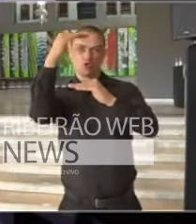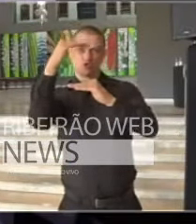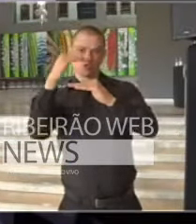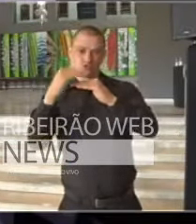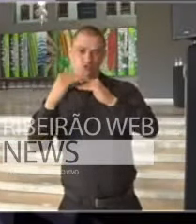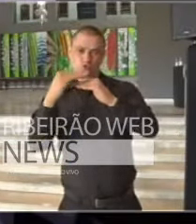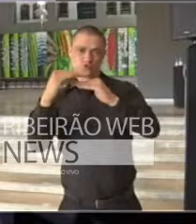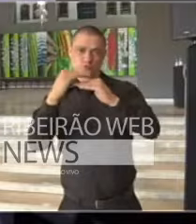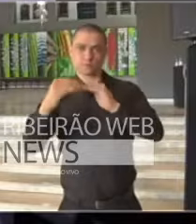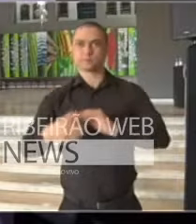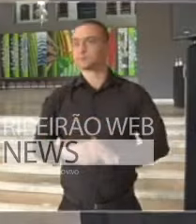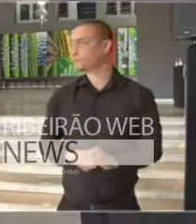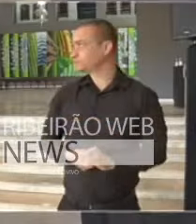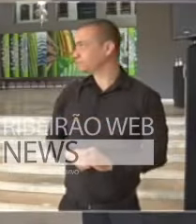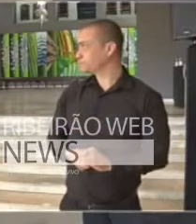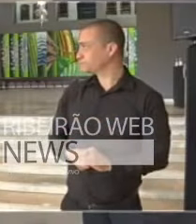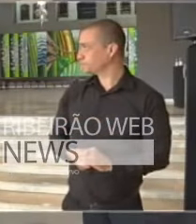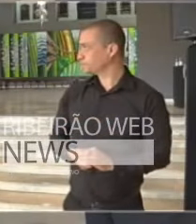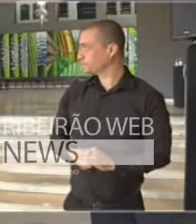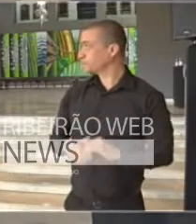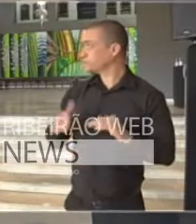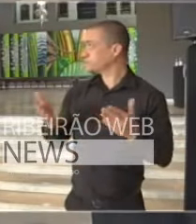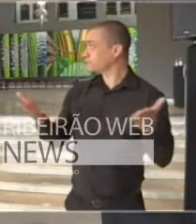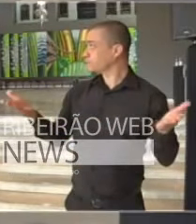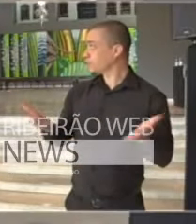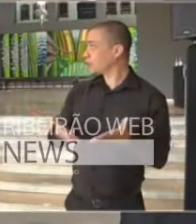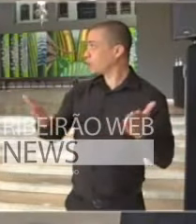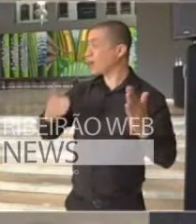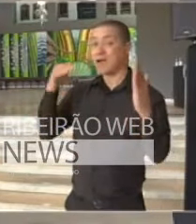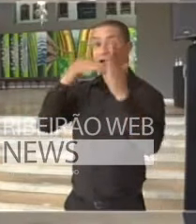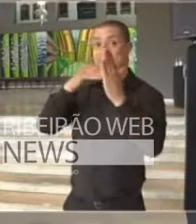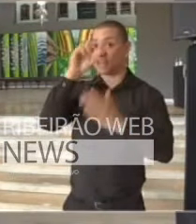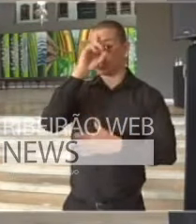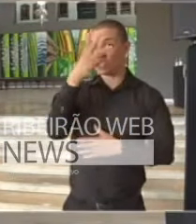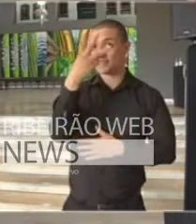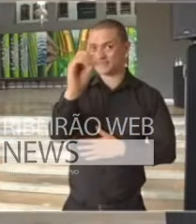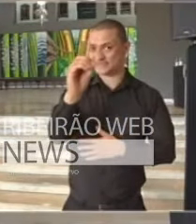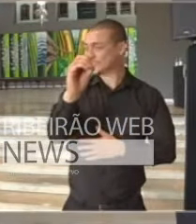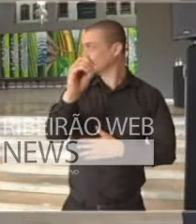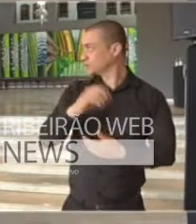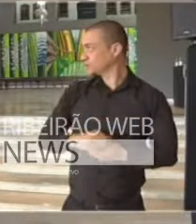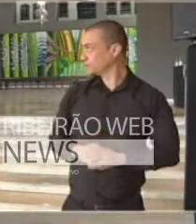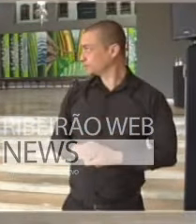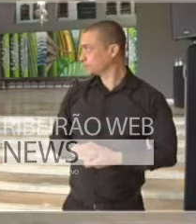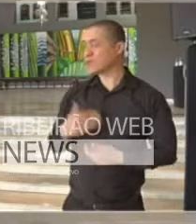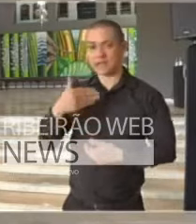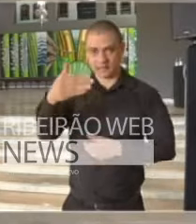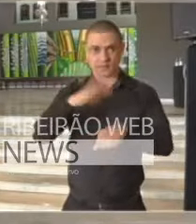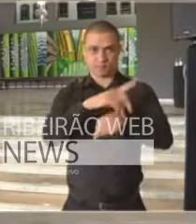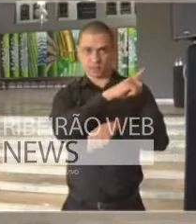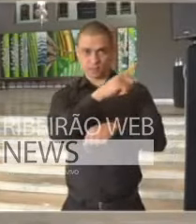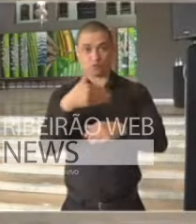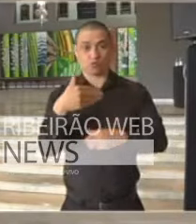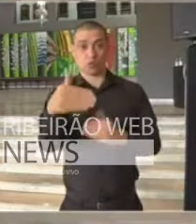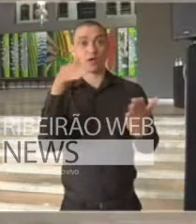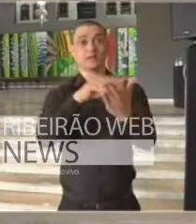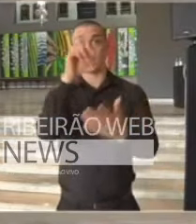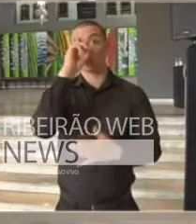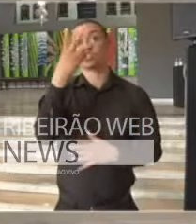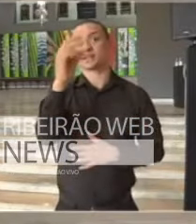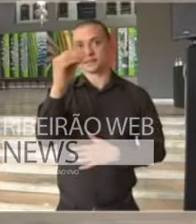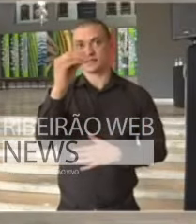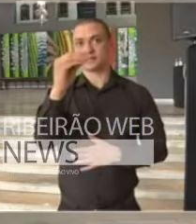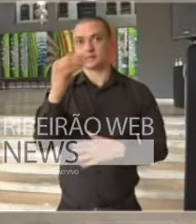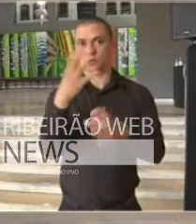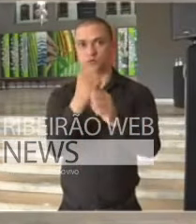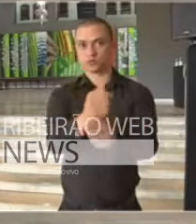expectativa. Vamos agora até o dia 30 com este cenário e esta projeção.